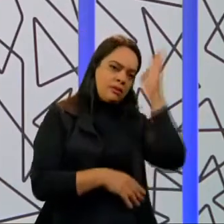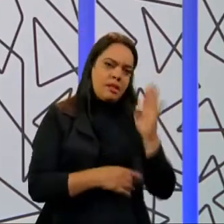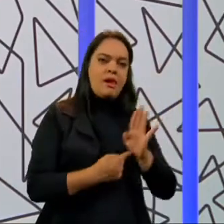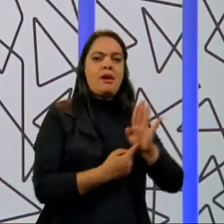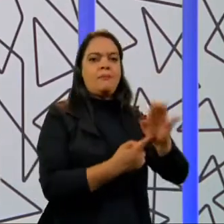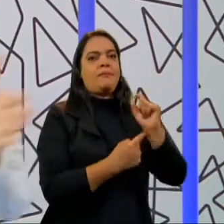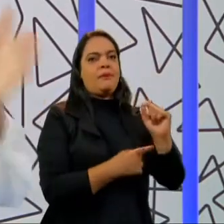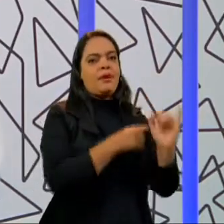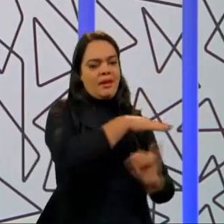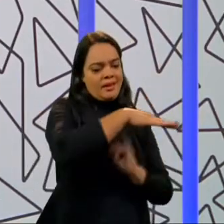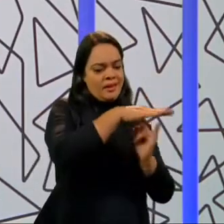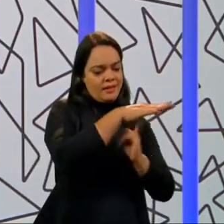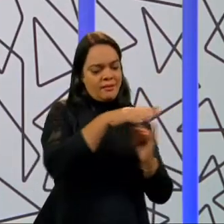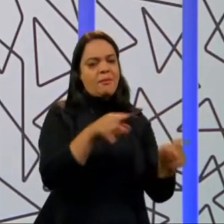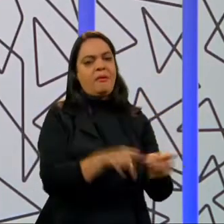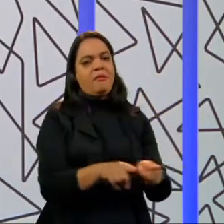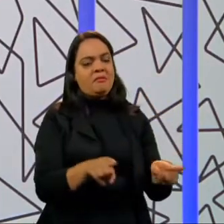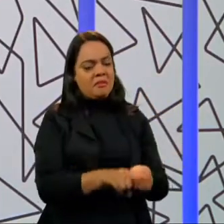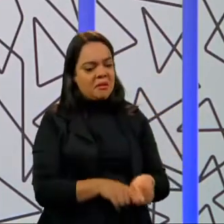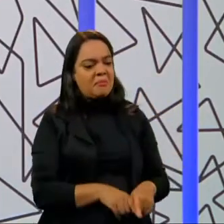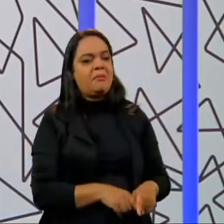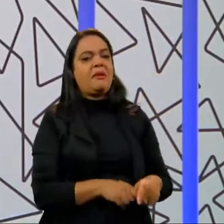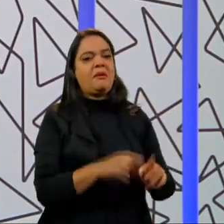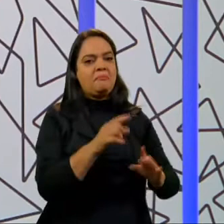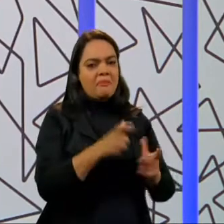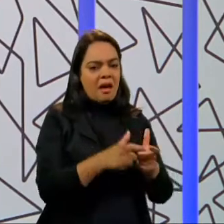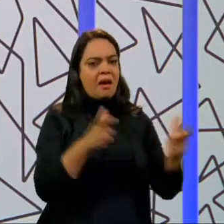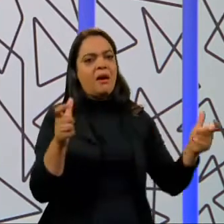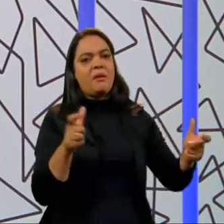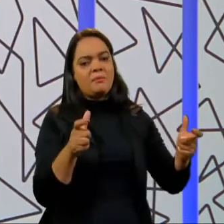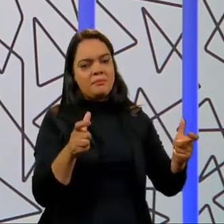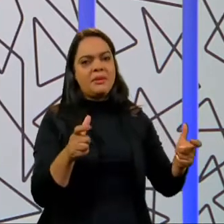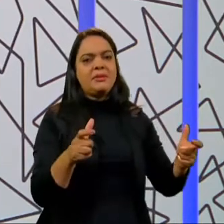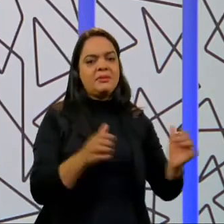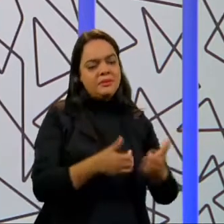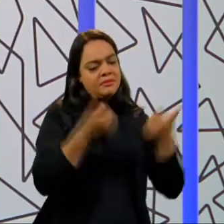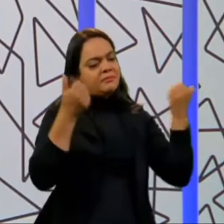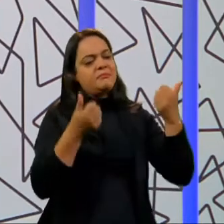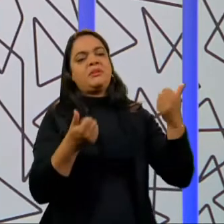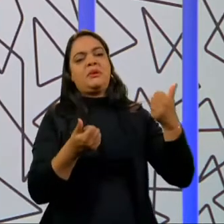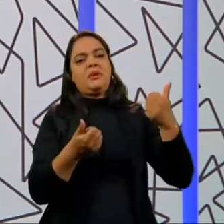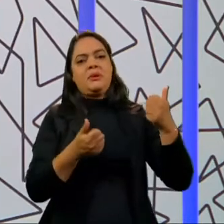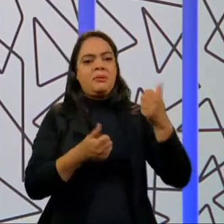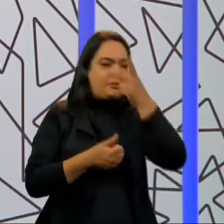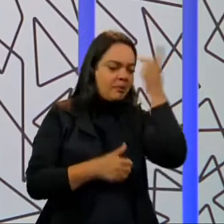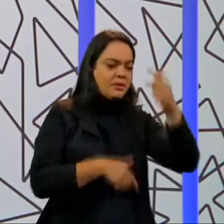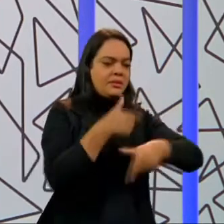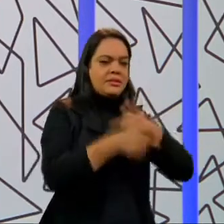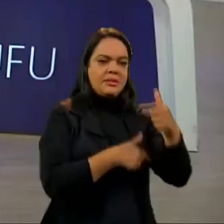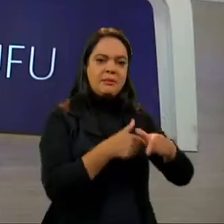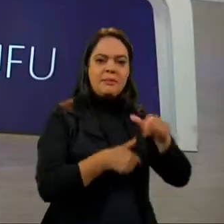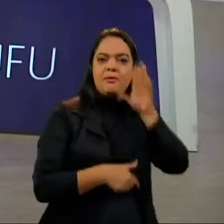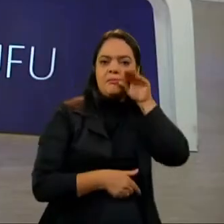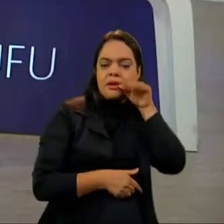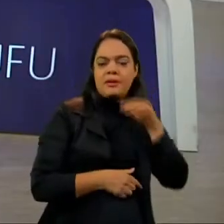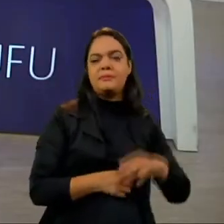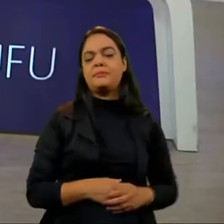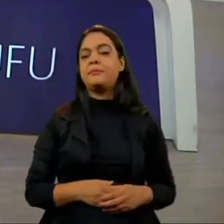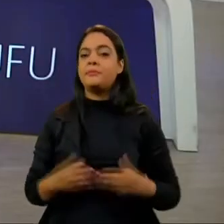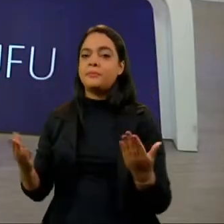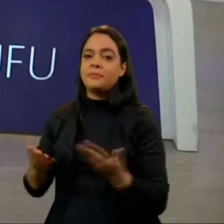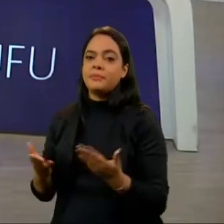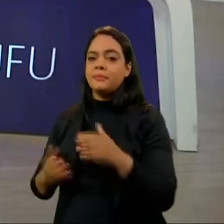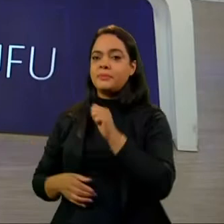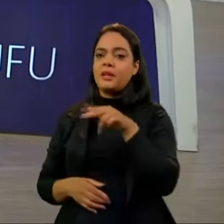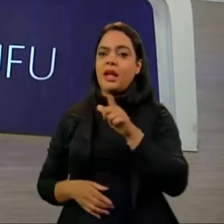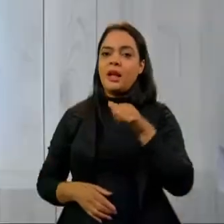informalidade está cada vez mais convidativa, sobretudo para categorias de trabalho como a do serviço doméstico. Certo. Alana, agora a gente vai